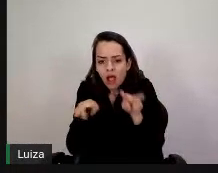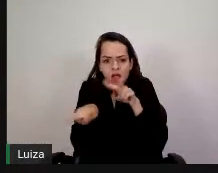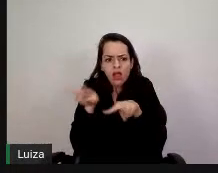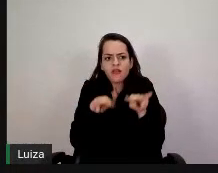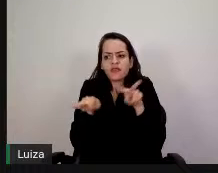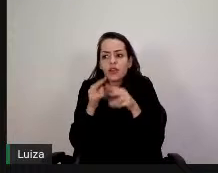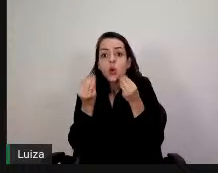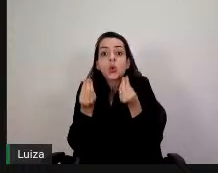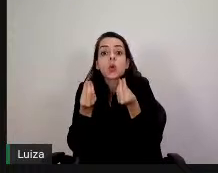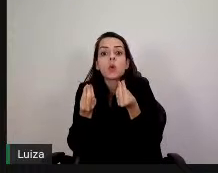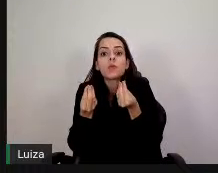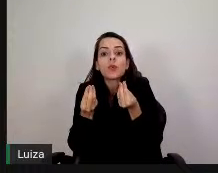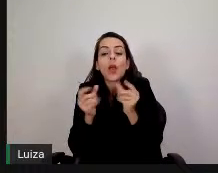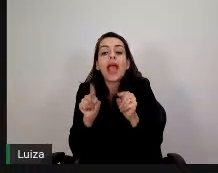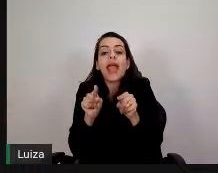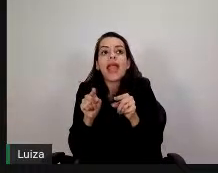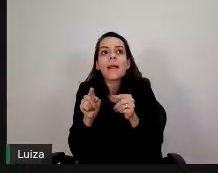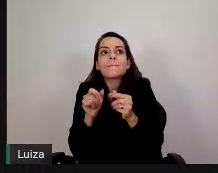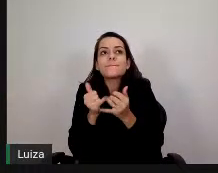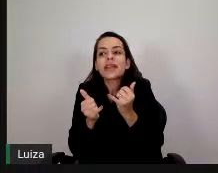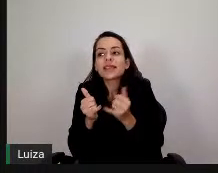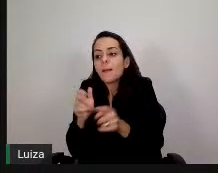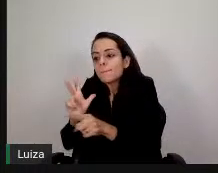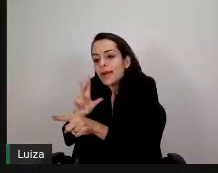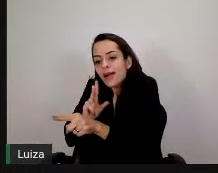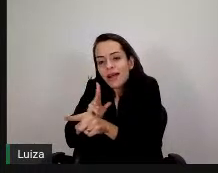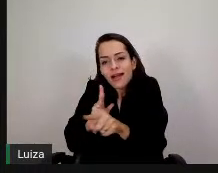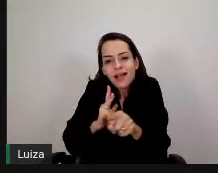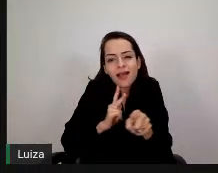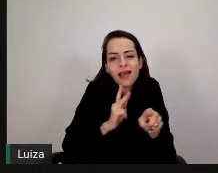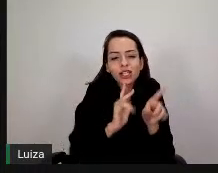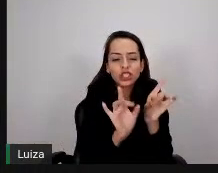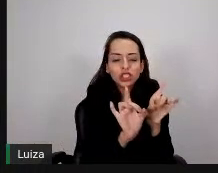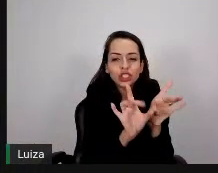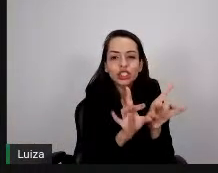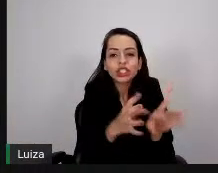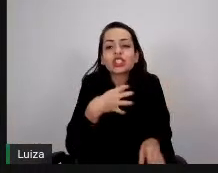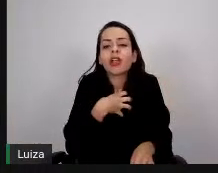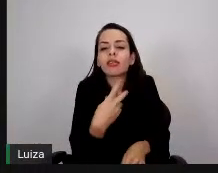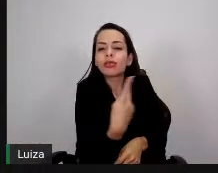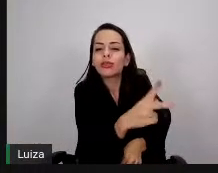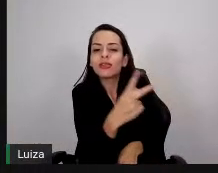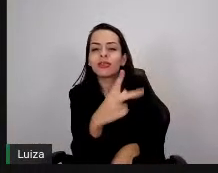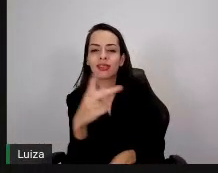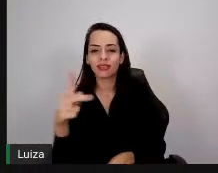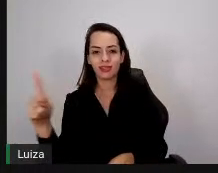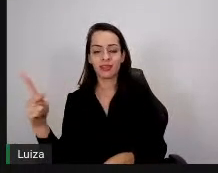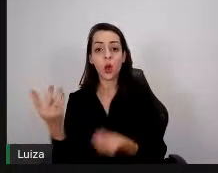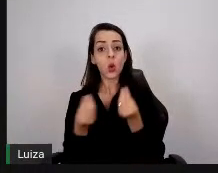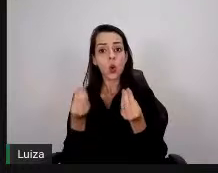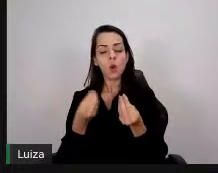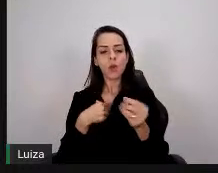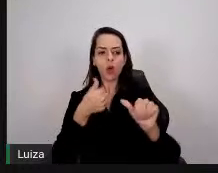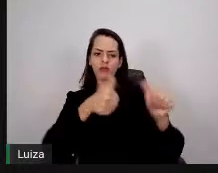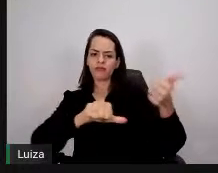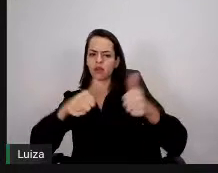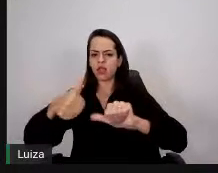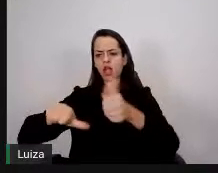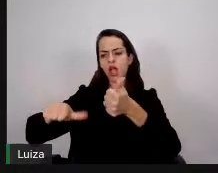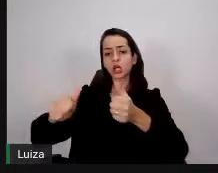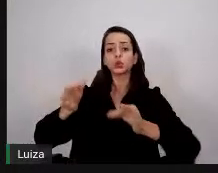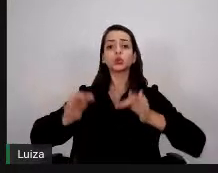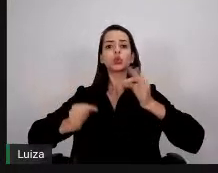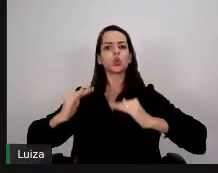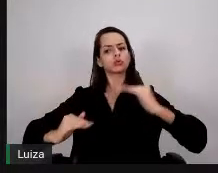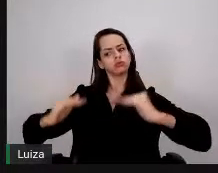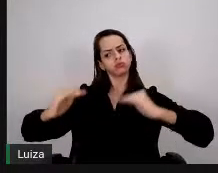que seja mais significativa para os nossos alunos, e como que eu posso fazer para avaliá-los de maneira mais justa. Então, é